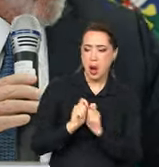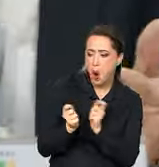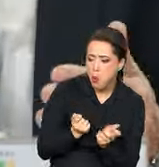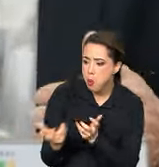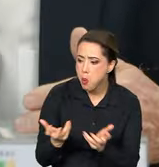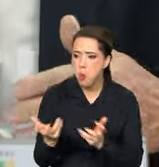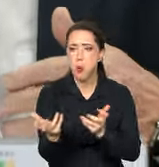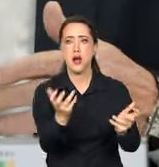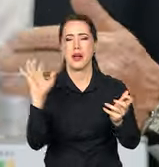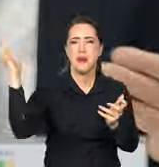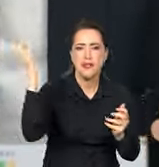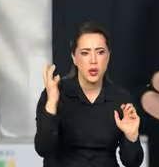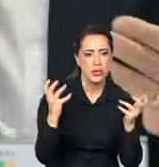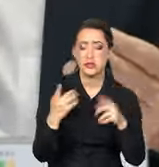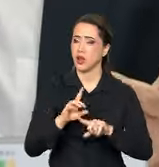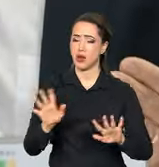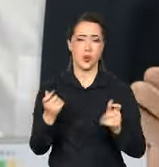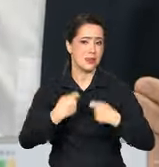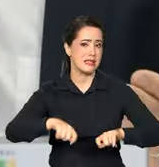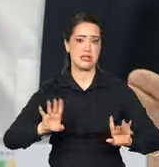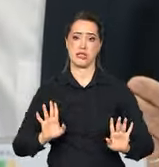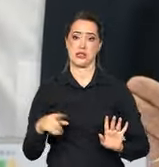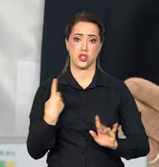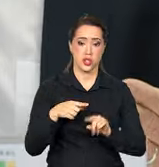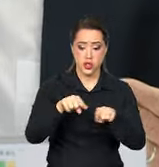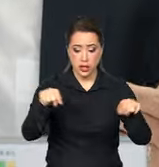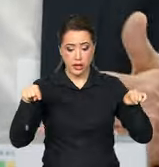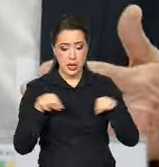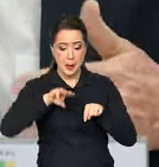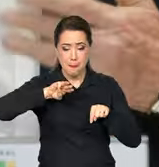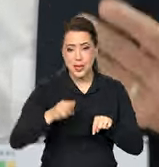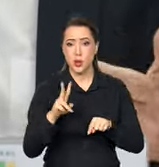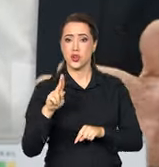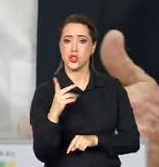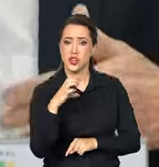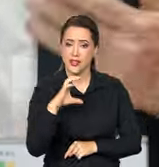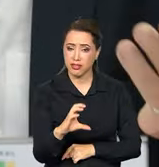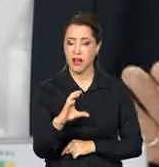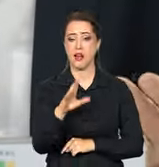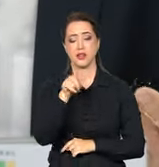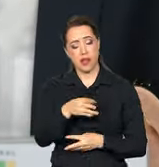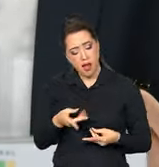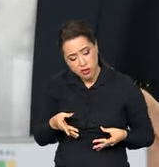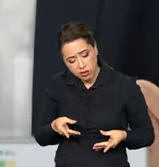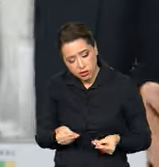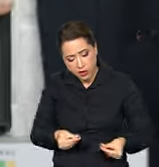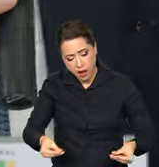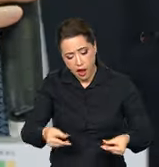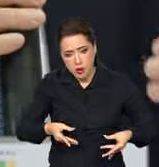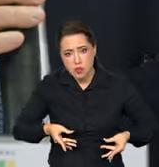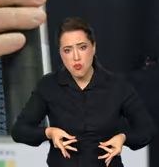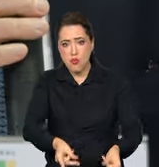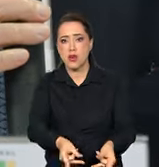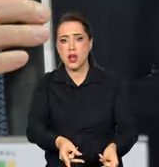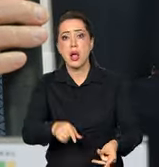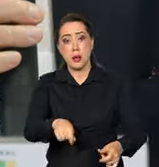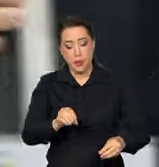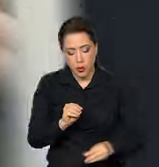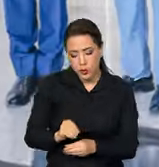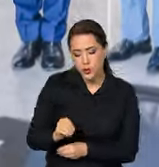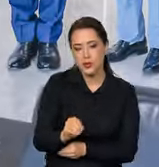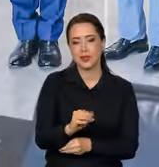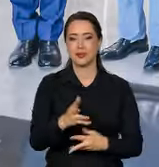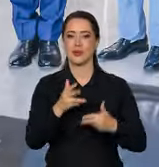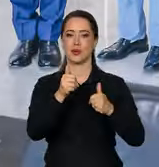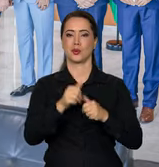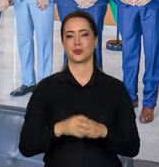queimada. Nós temos milhões de hectares de terra que estão degradadas ou produtivas que a gente pode recuperá-las.